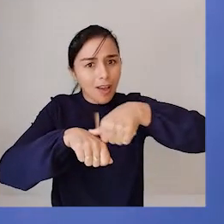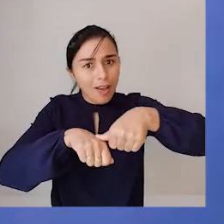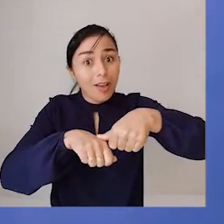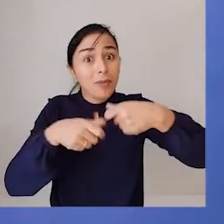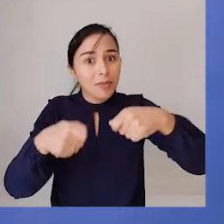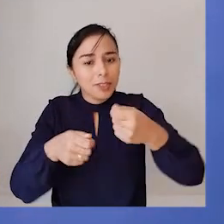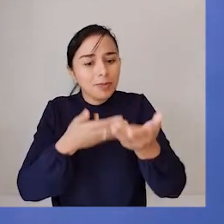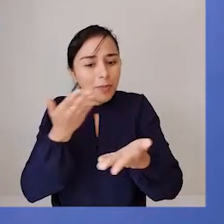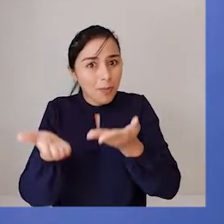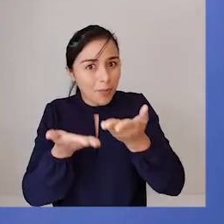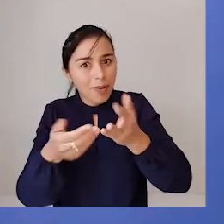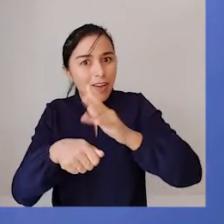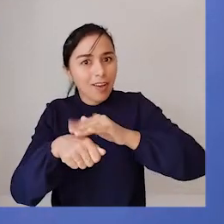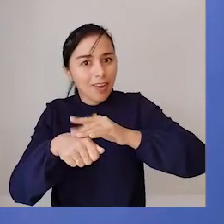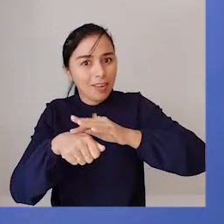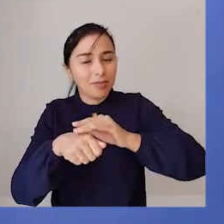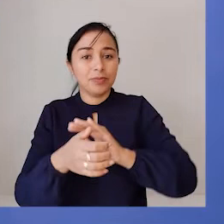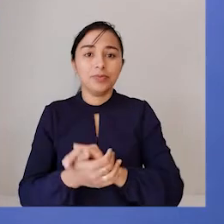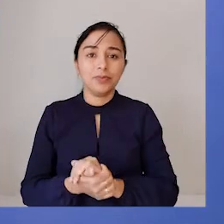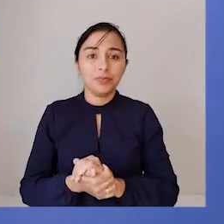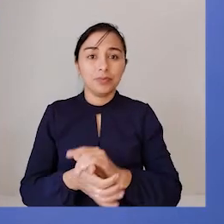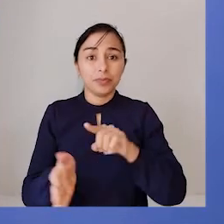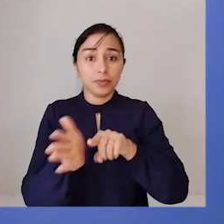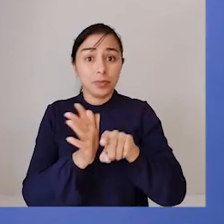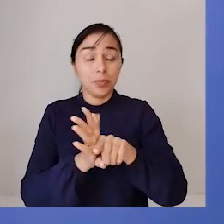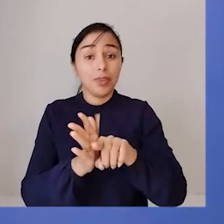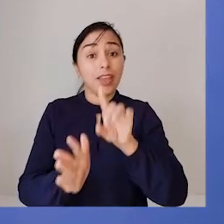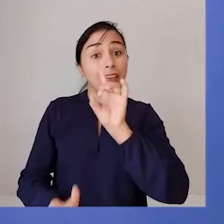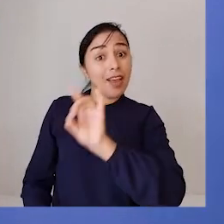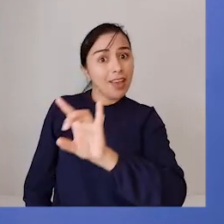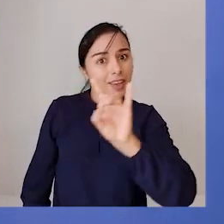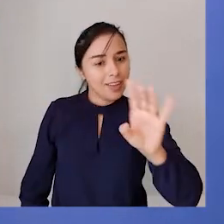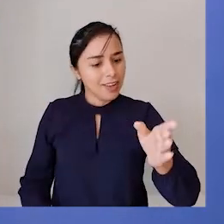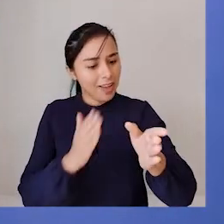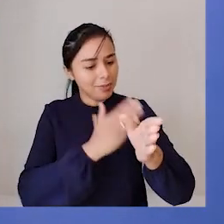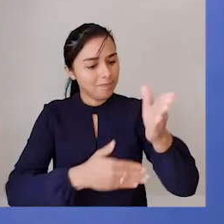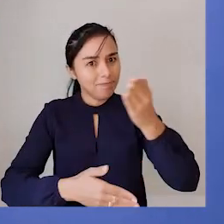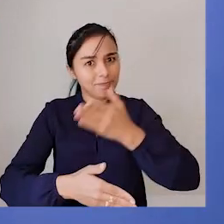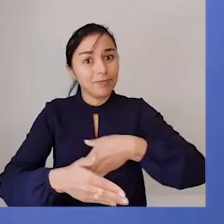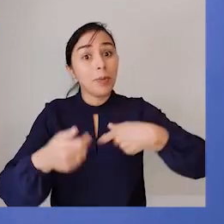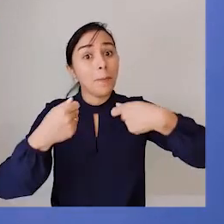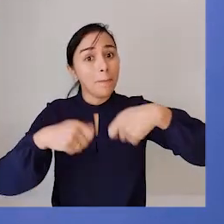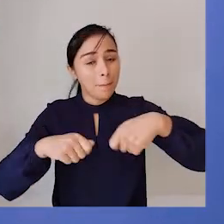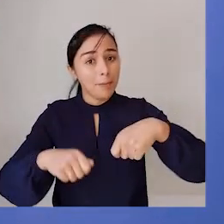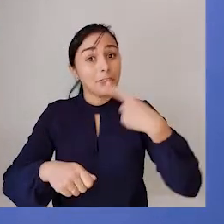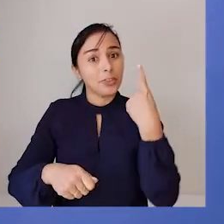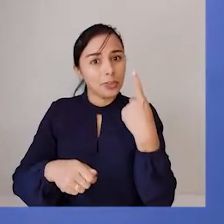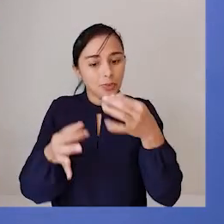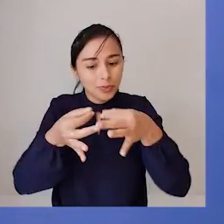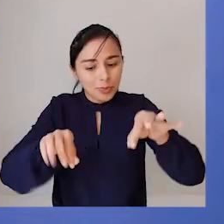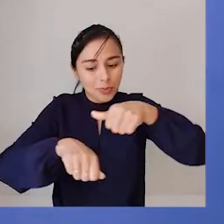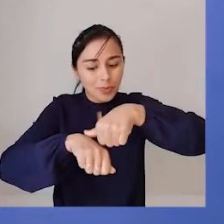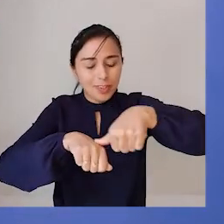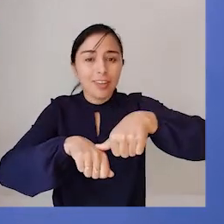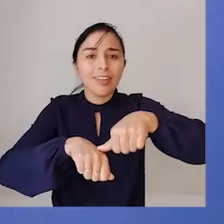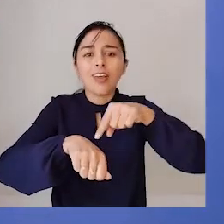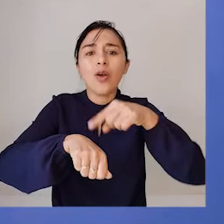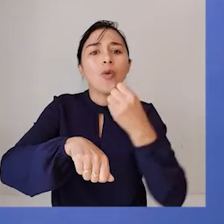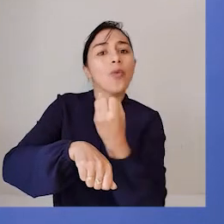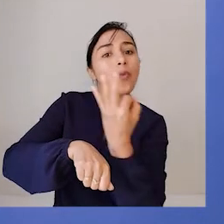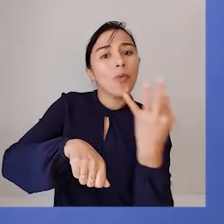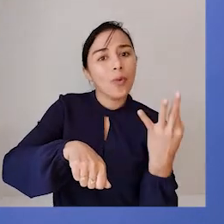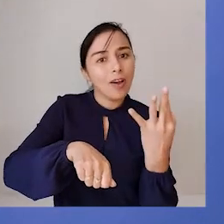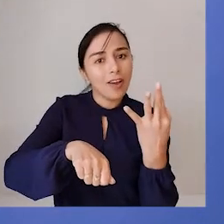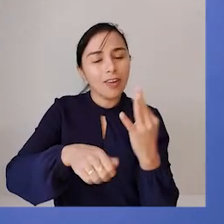problema pede que, em cada machucado, seja usado um band-aid. Vamos precisar de quantos band